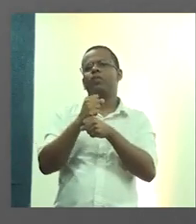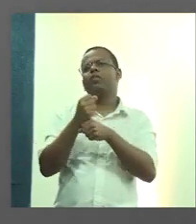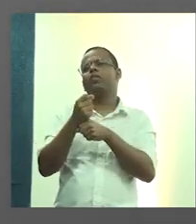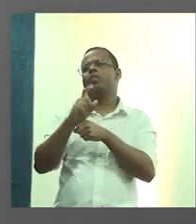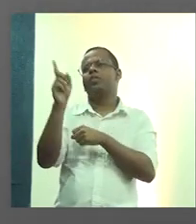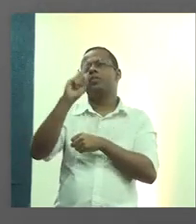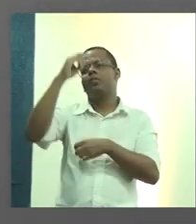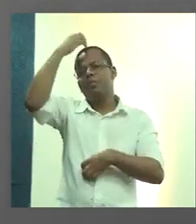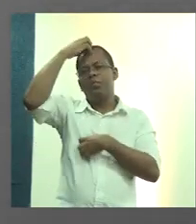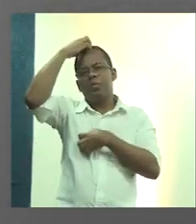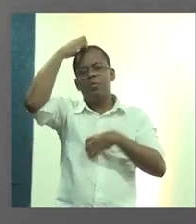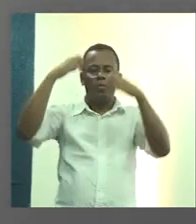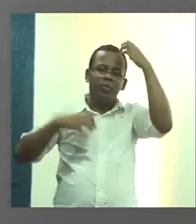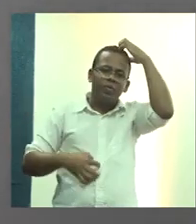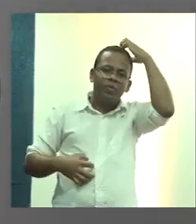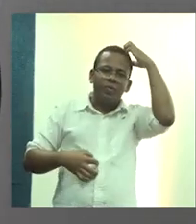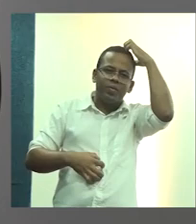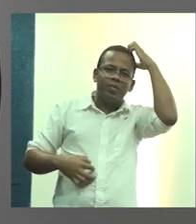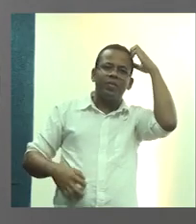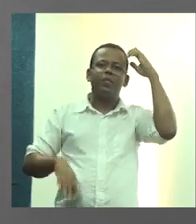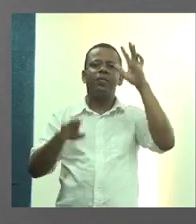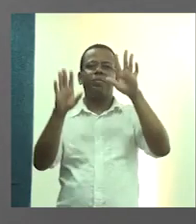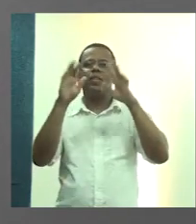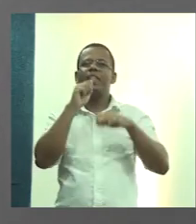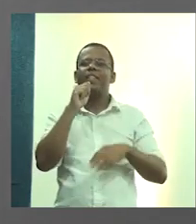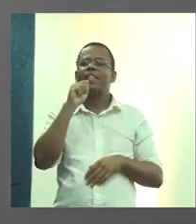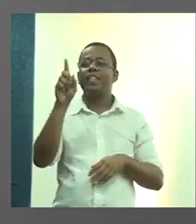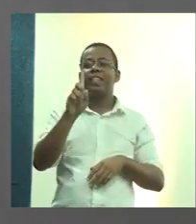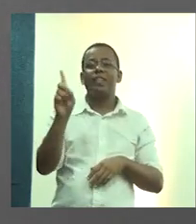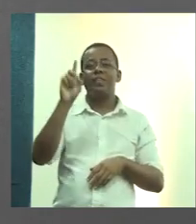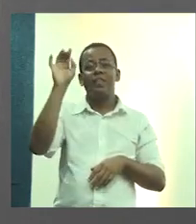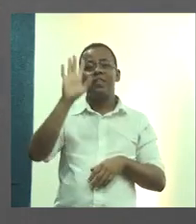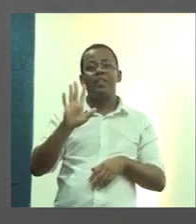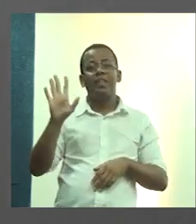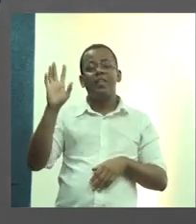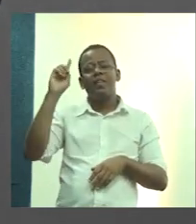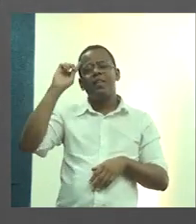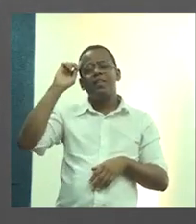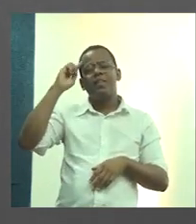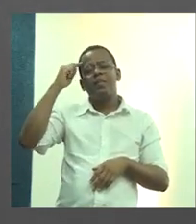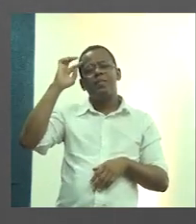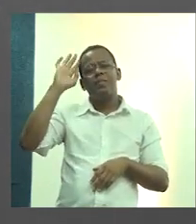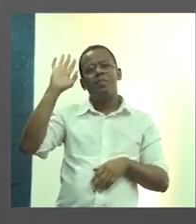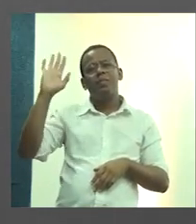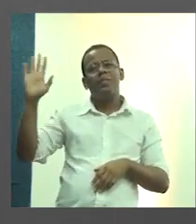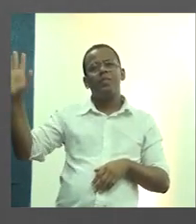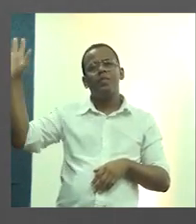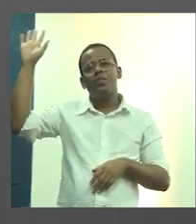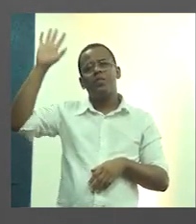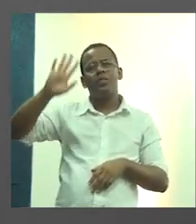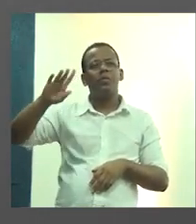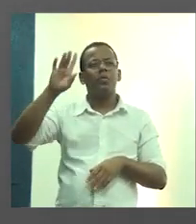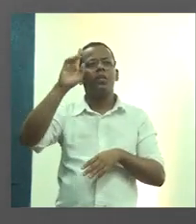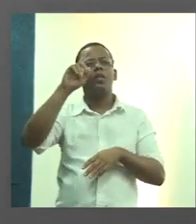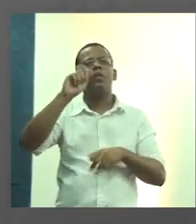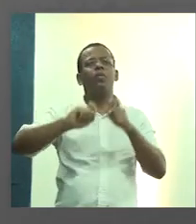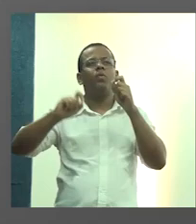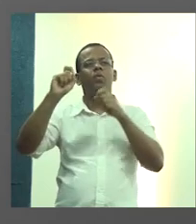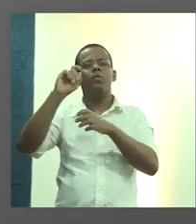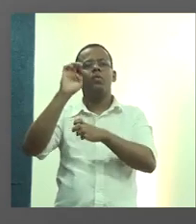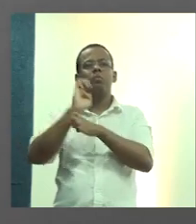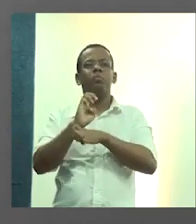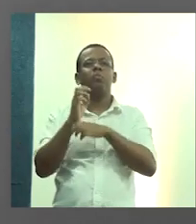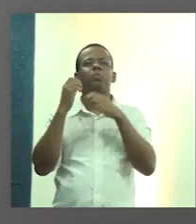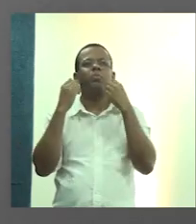para nós, às vezes, a gente nem imagina como é que isso pode acontecer. A região, o Rio Grande do Sul, de maneira geral, é um estado com